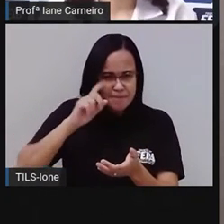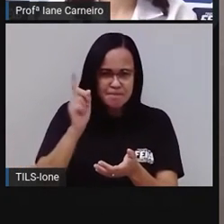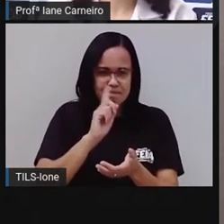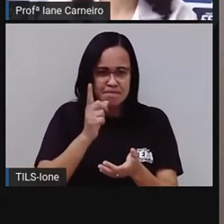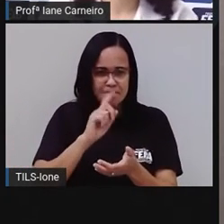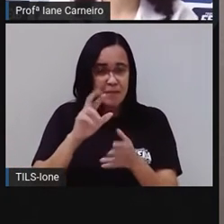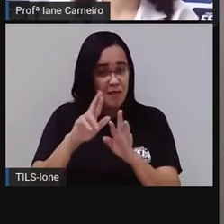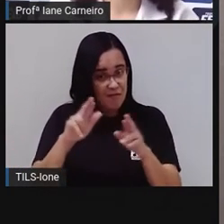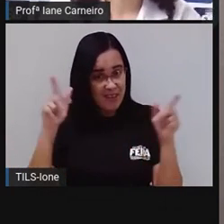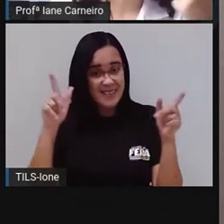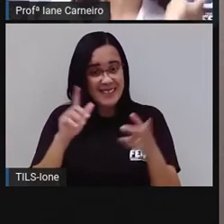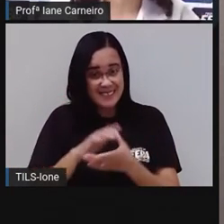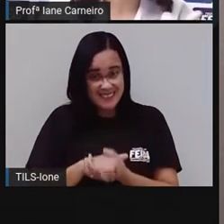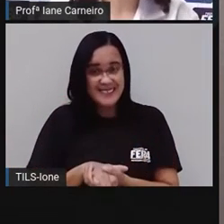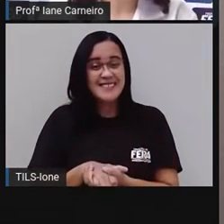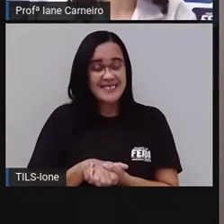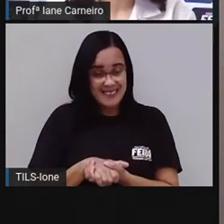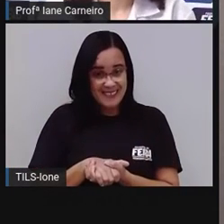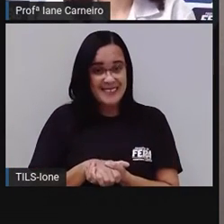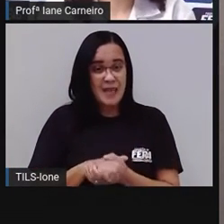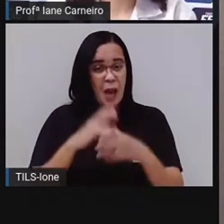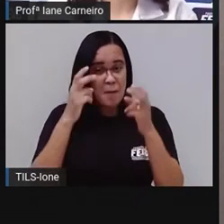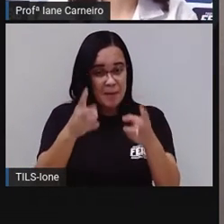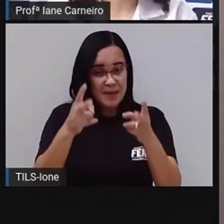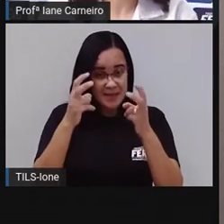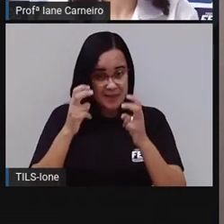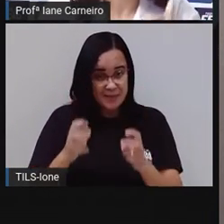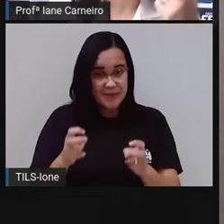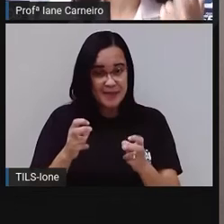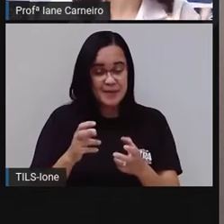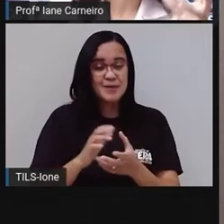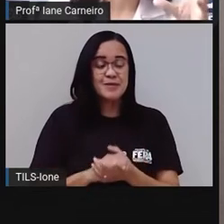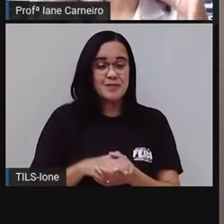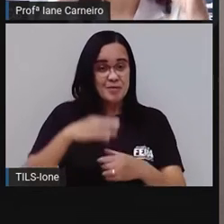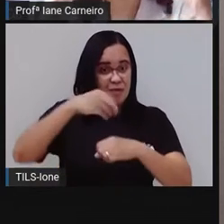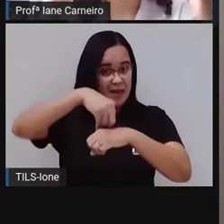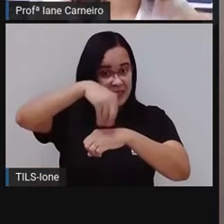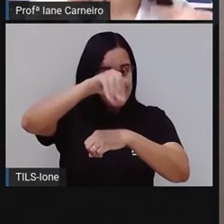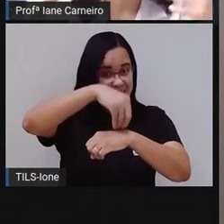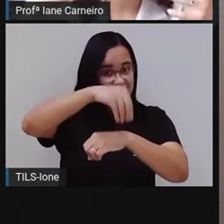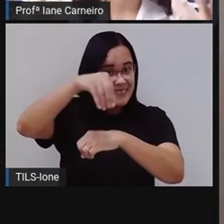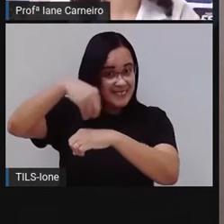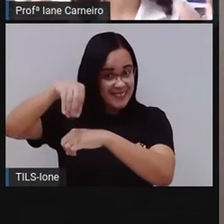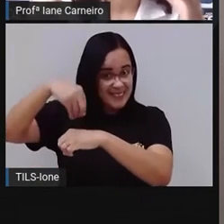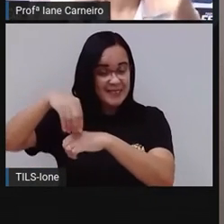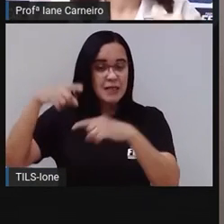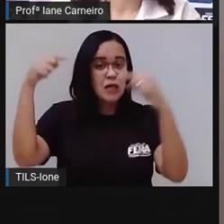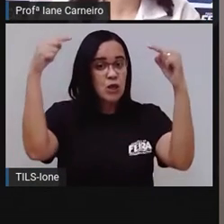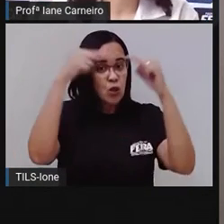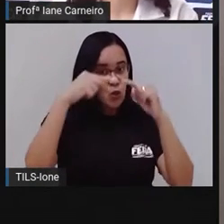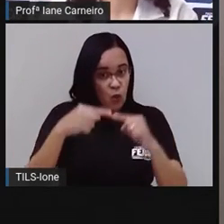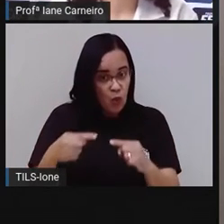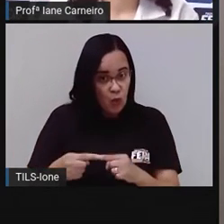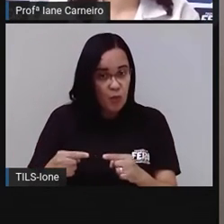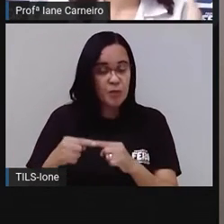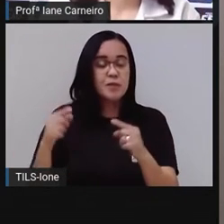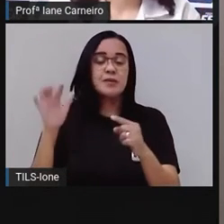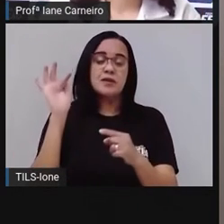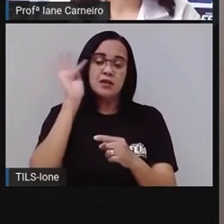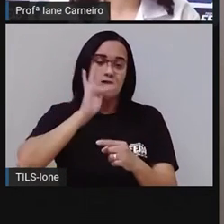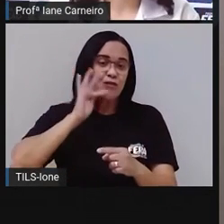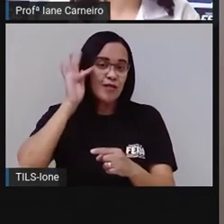é peludinha. Então, perceberam o que a Pró está dizendo, né? Das dicas terem a ver, terem relação com o a gente está